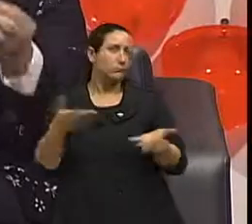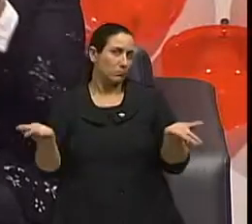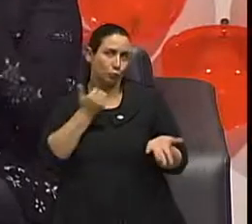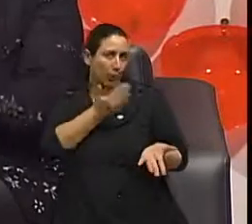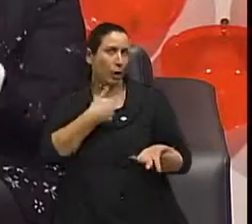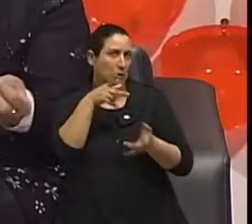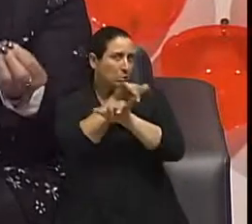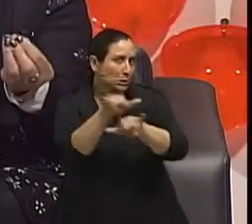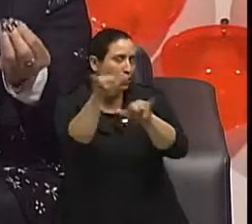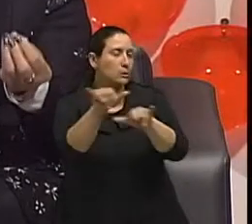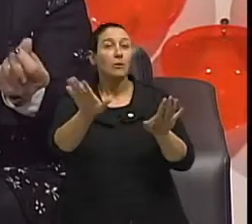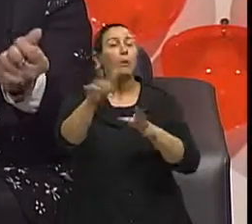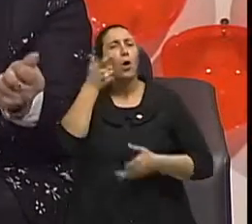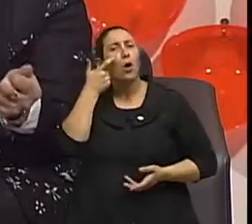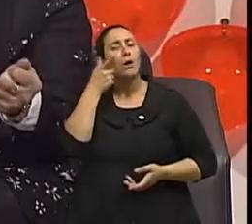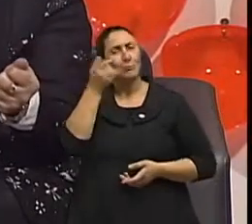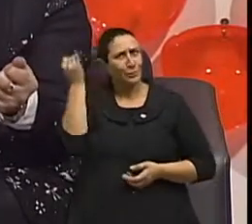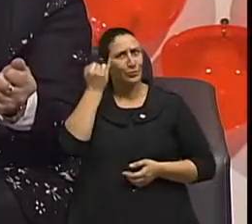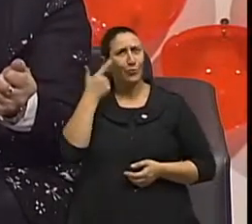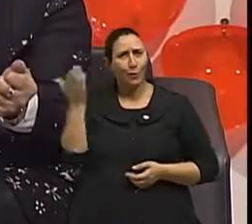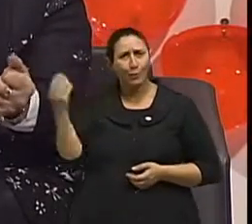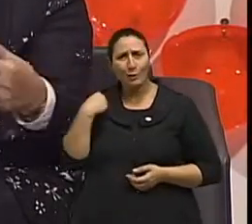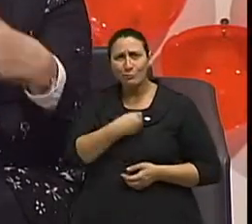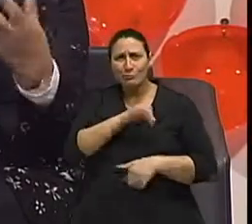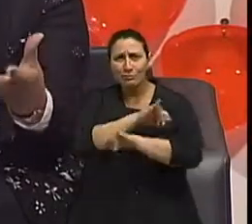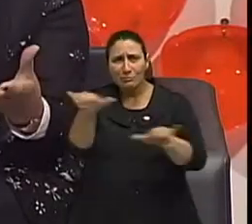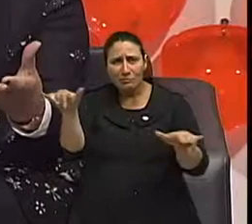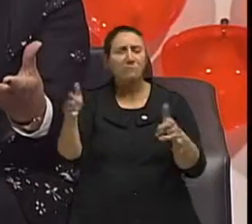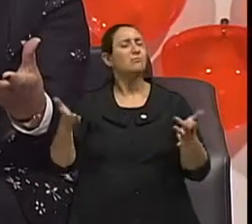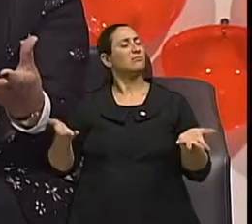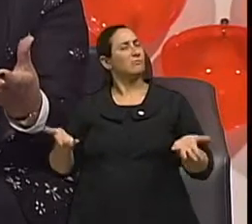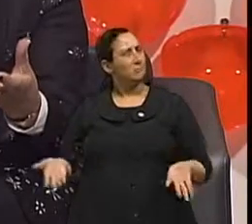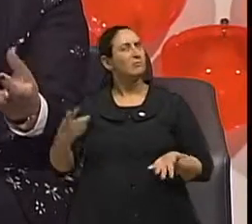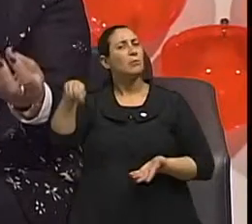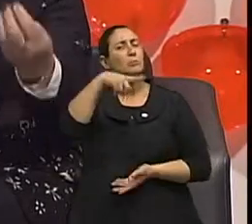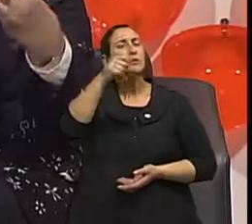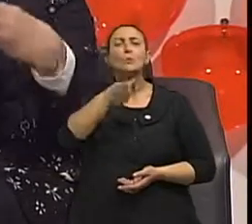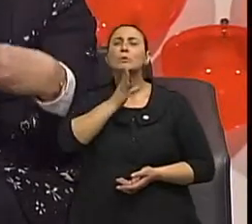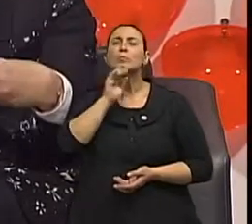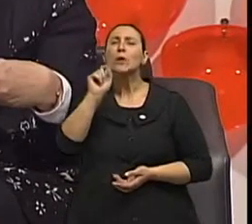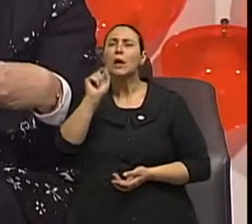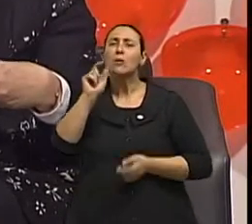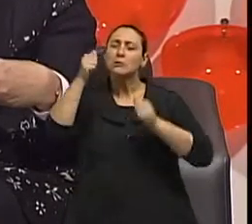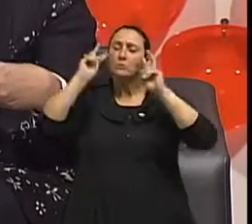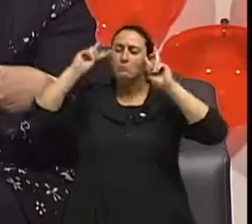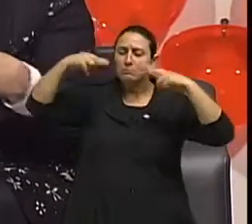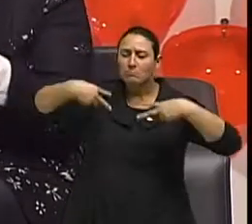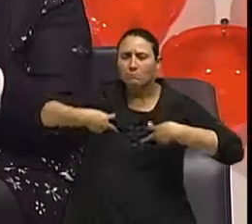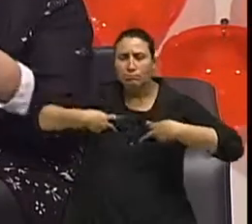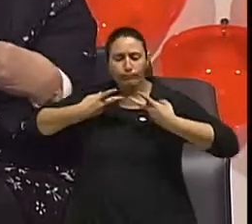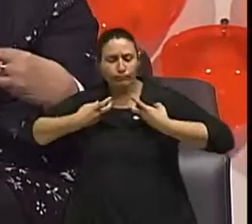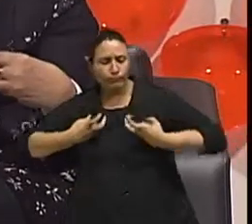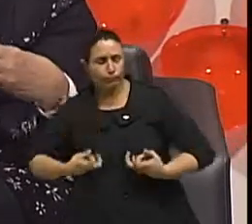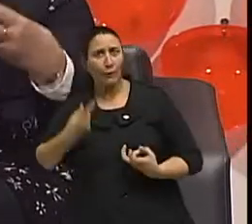atenção nessas informações que o doutor está dando para nós, esse novo conhecimento de que a auto-observação é fundamental,